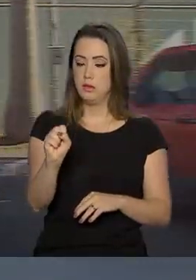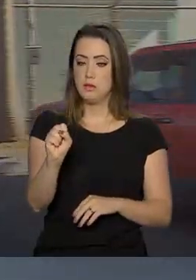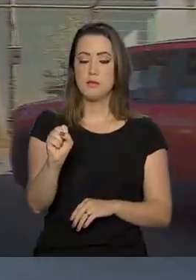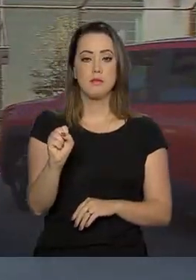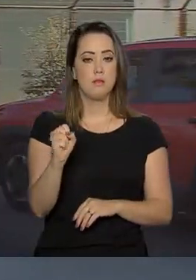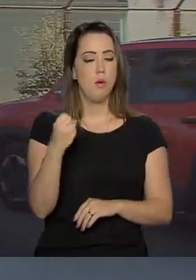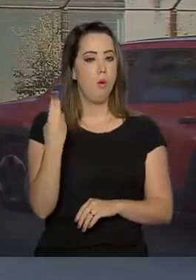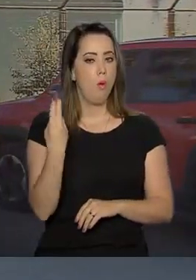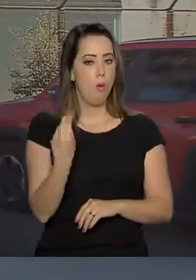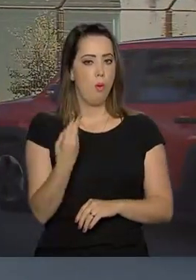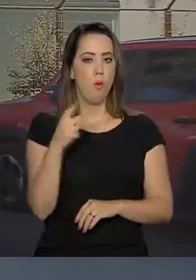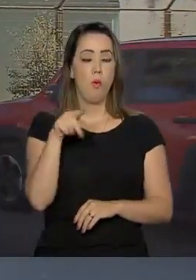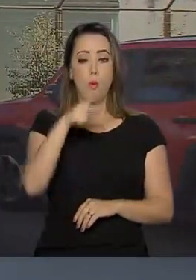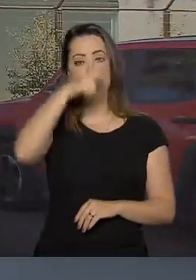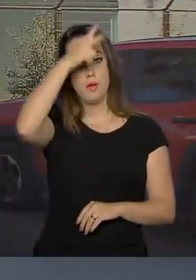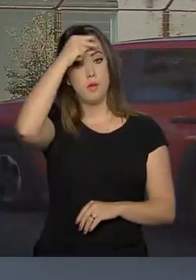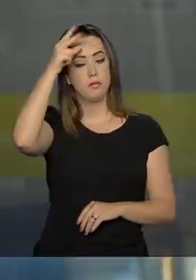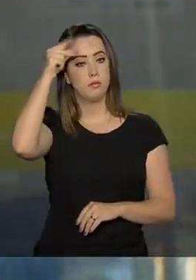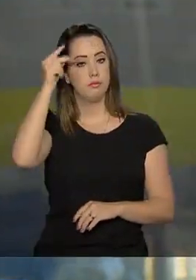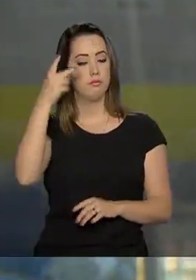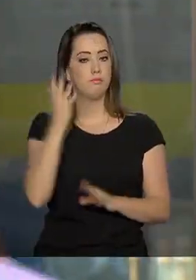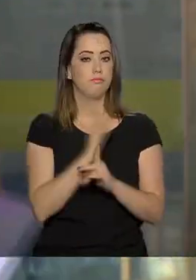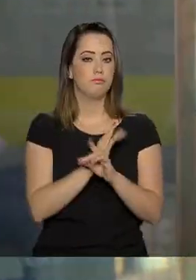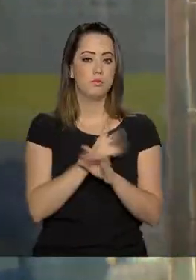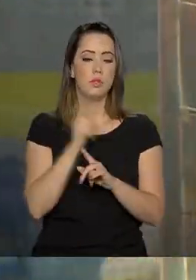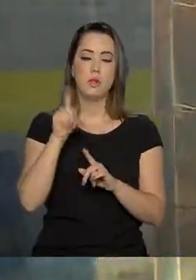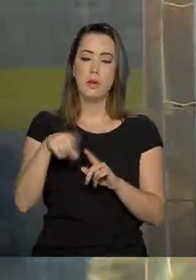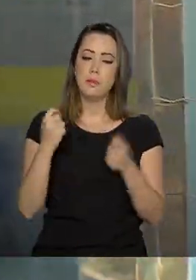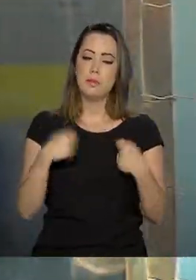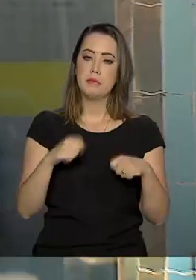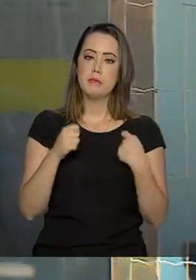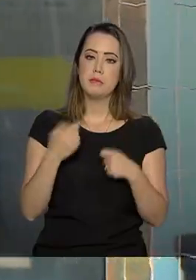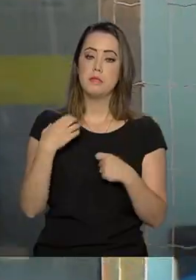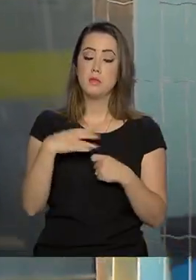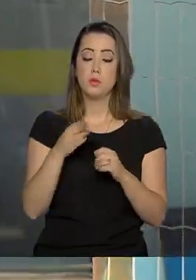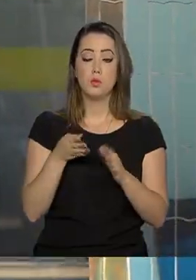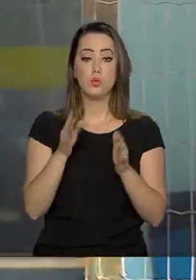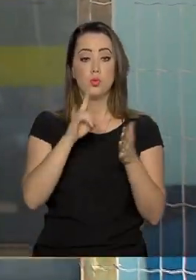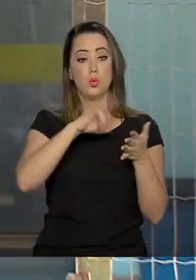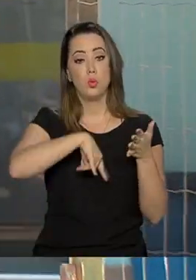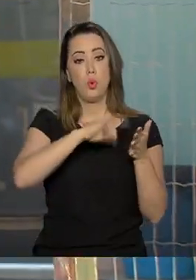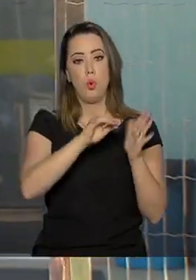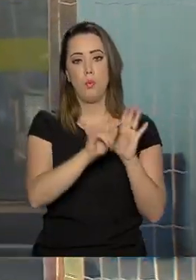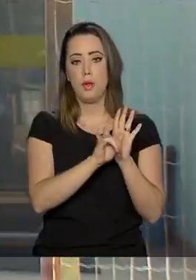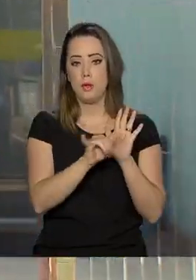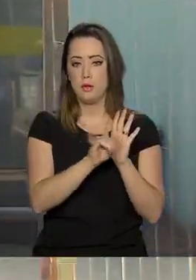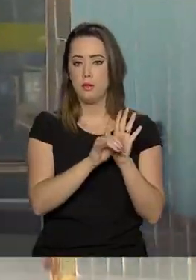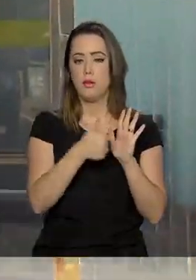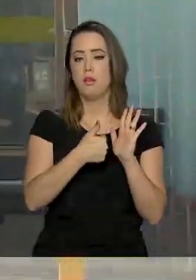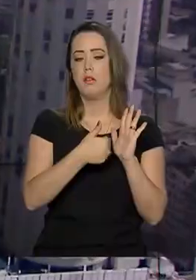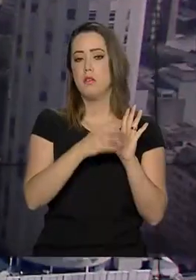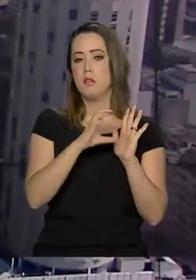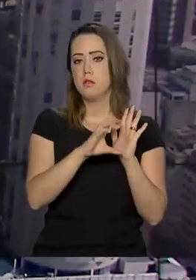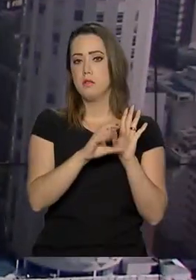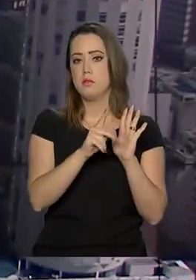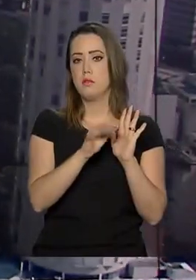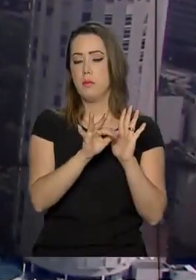social ou a prefeitura do município. É necessário levar CPF e comprovante de residência.